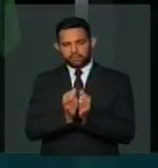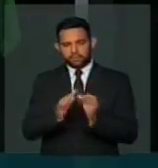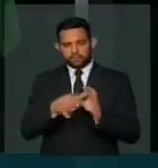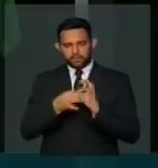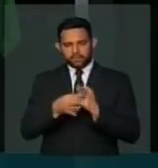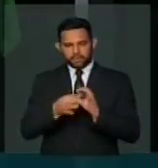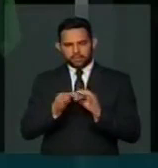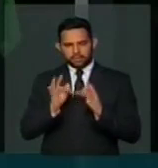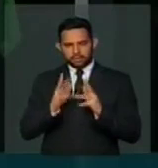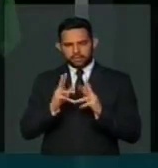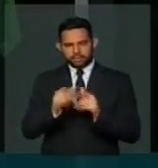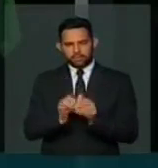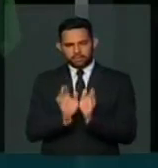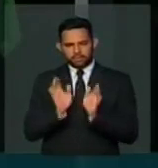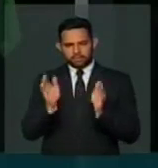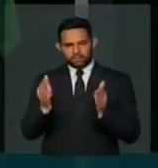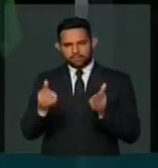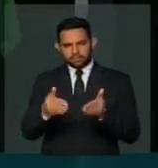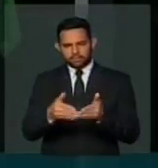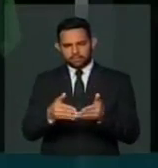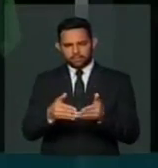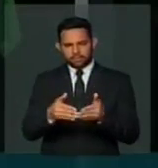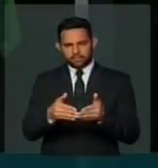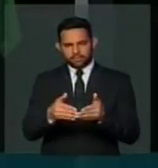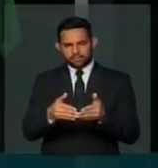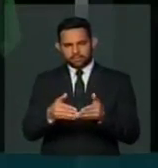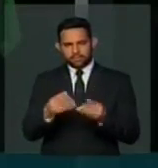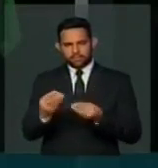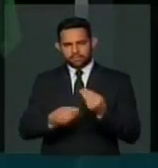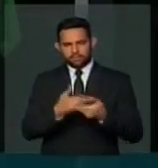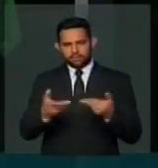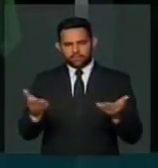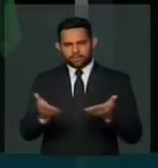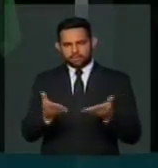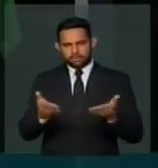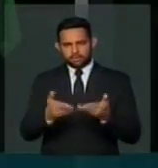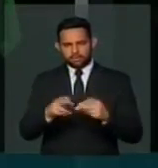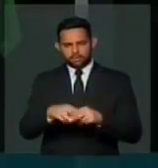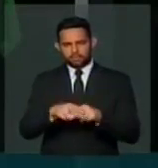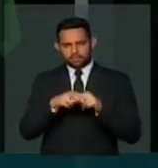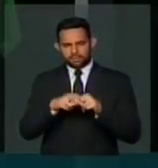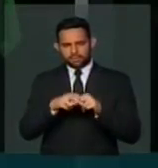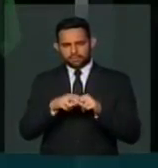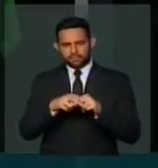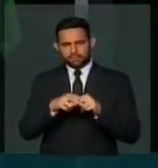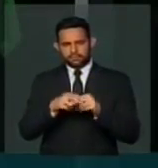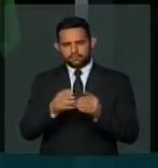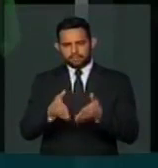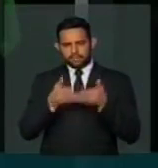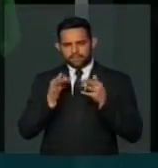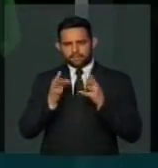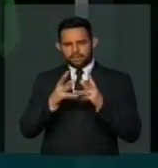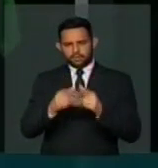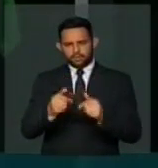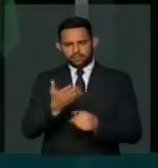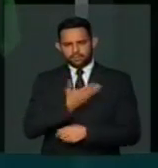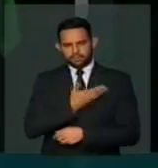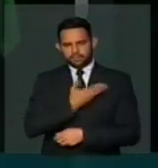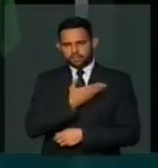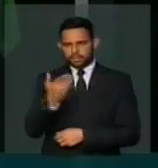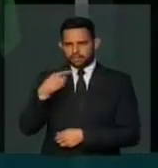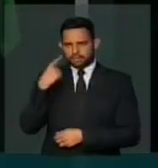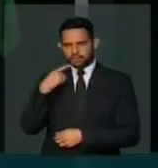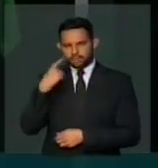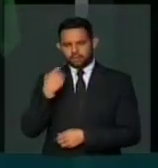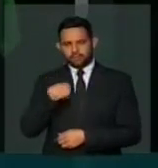unida em torno de um objeto, um objetivo como agora e, por isso, peço a todos os meus pares que